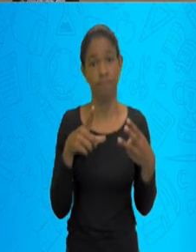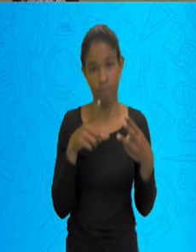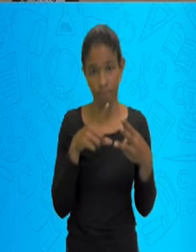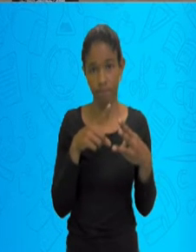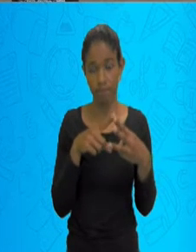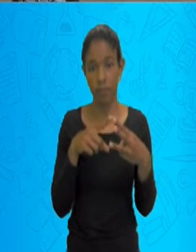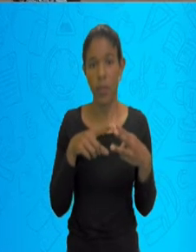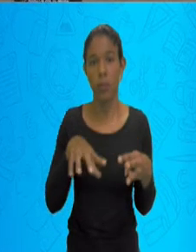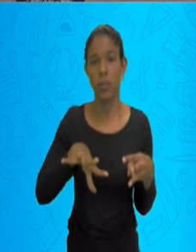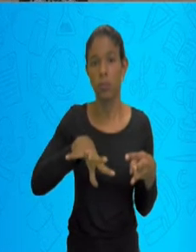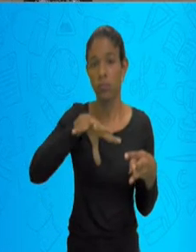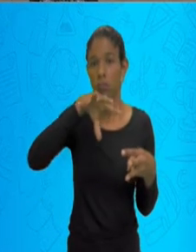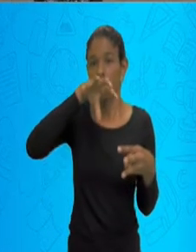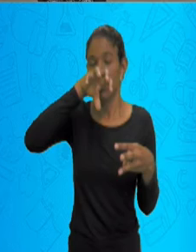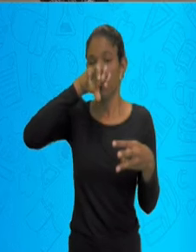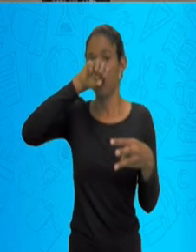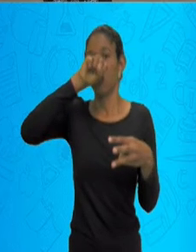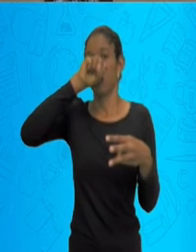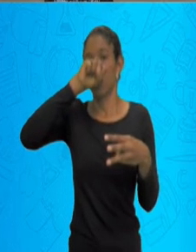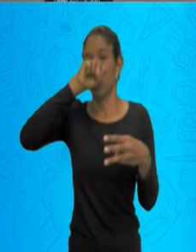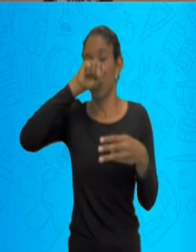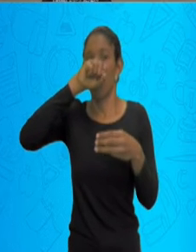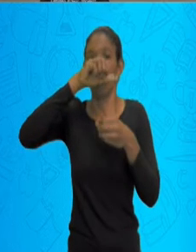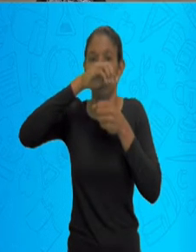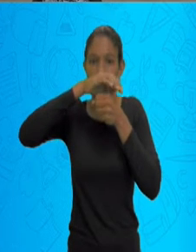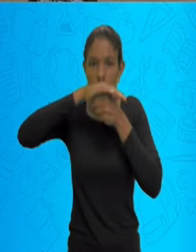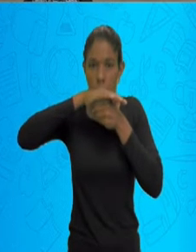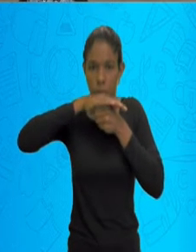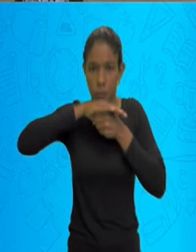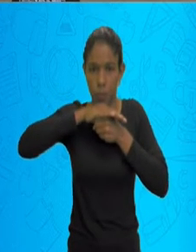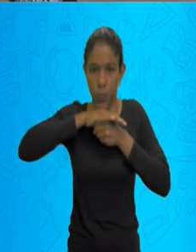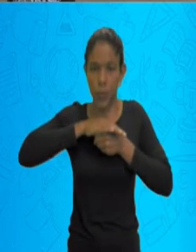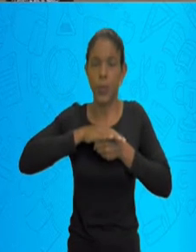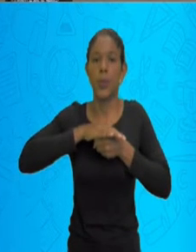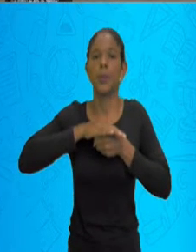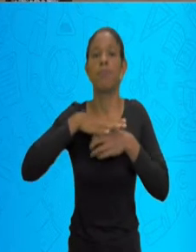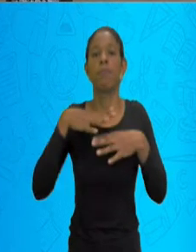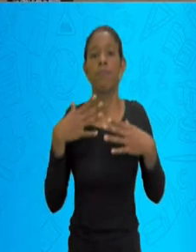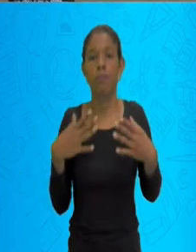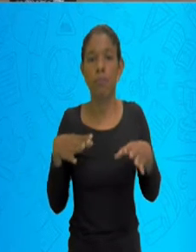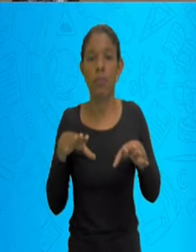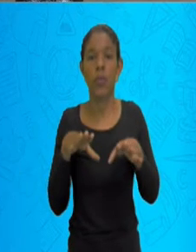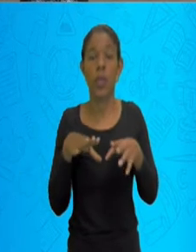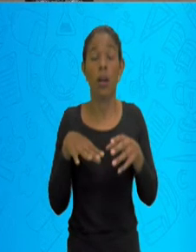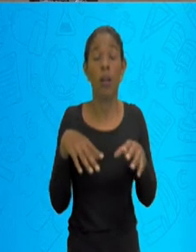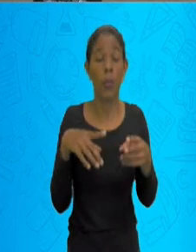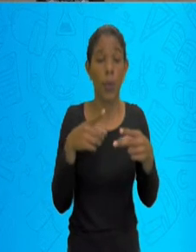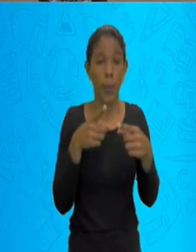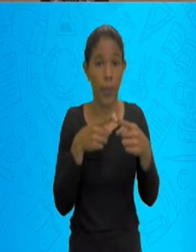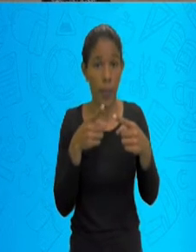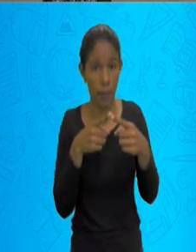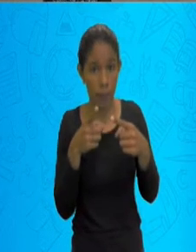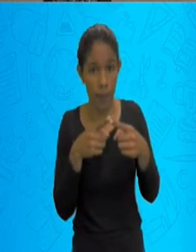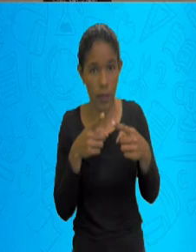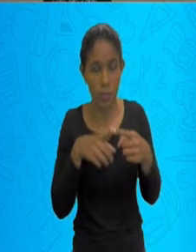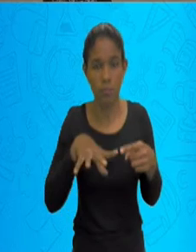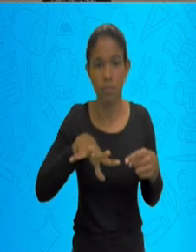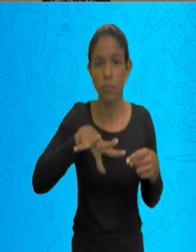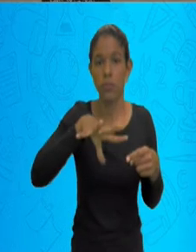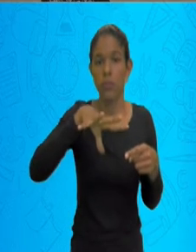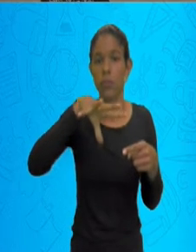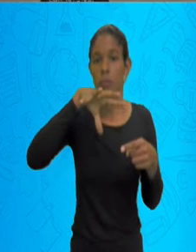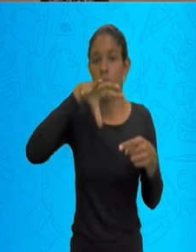compressão e a expiratória. Na fase inspiratória, é onde a gente faz uma